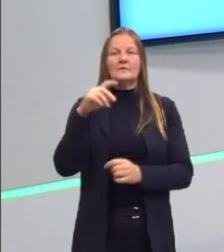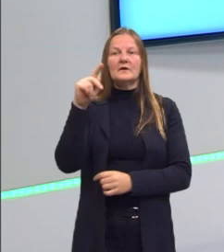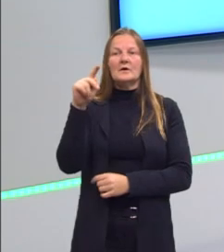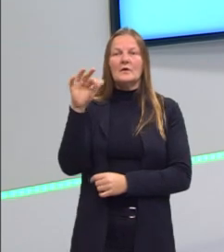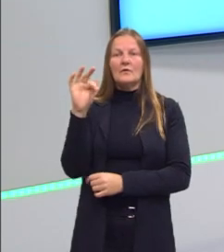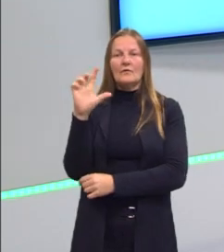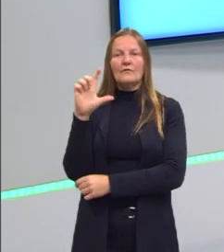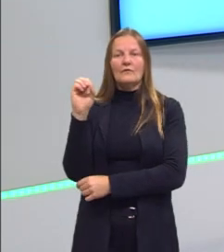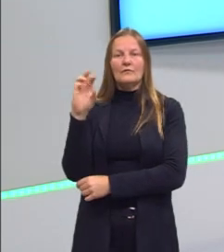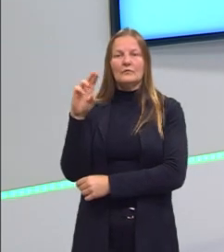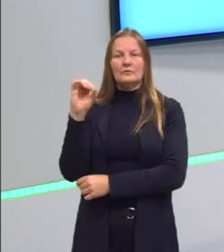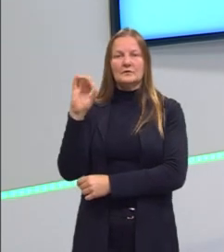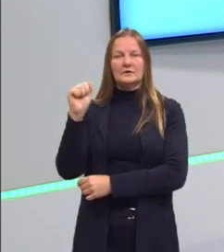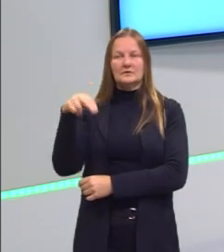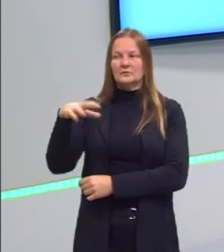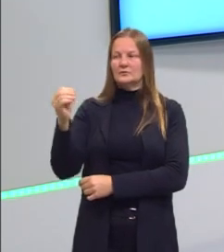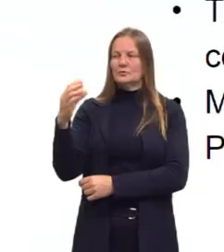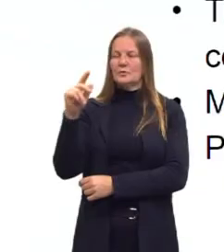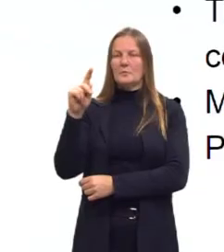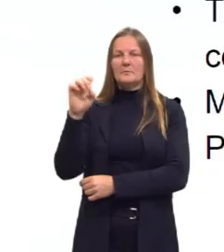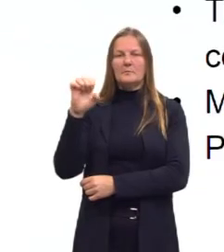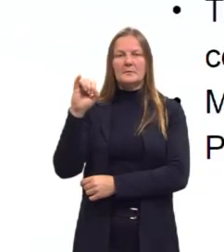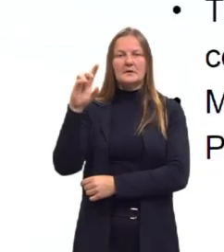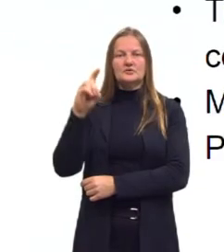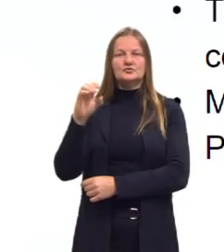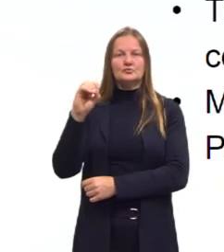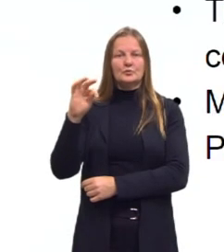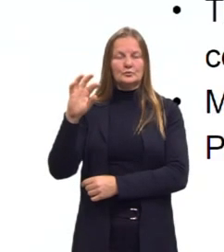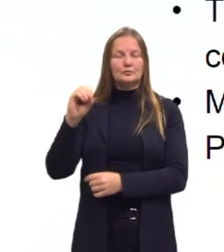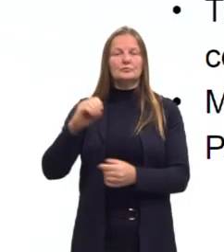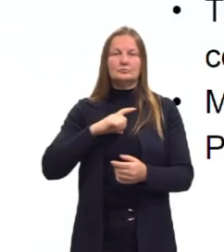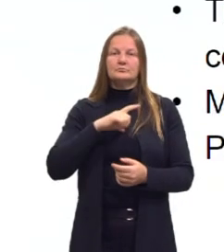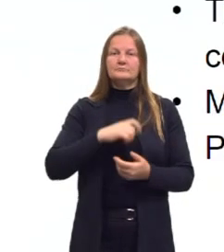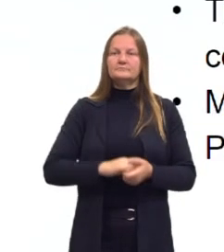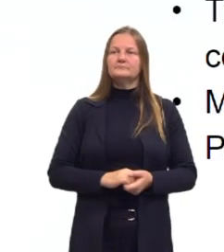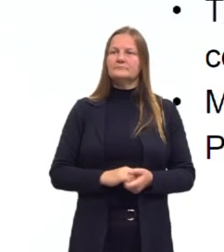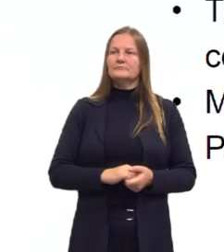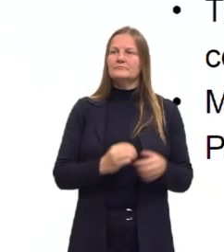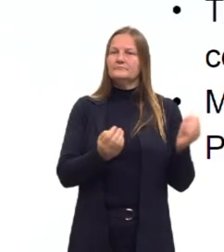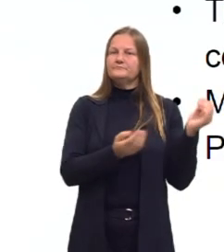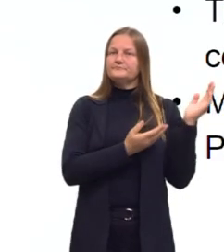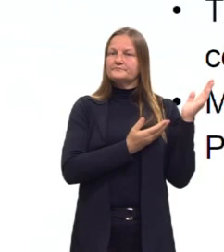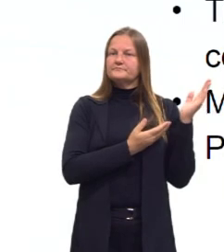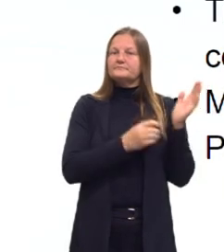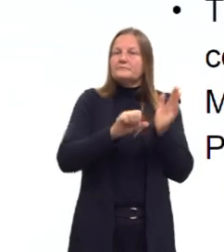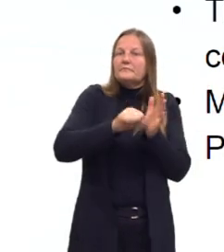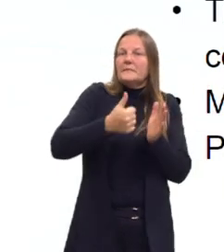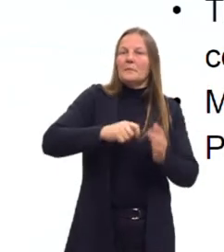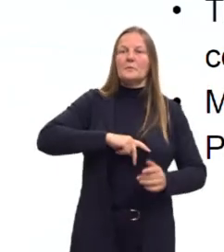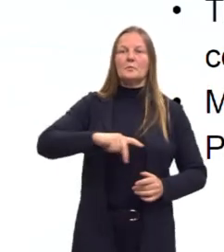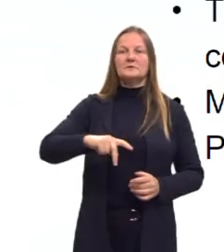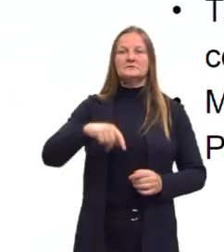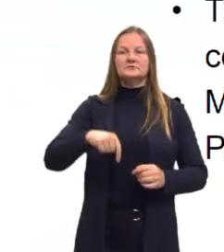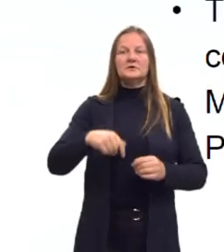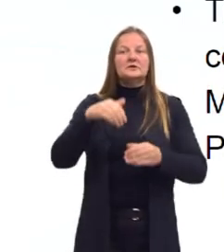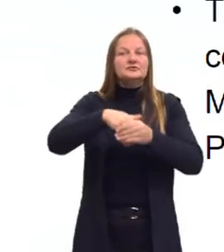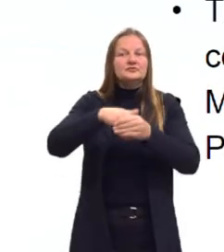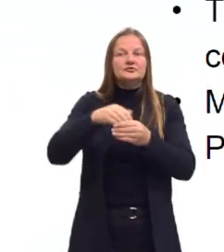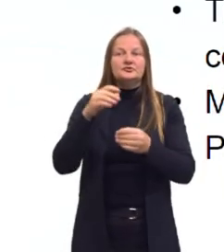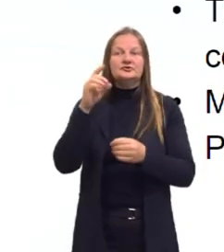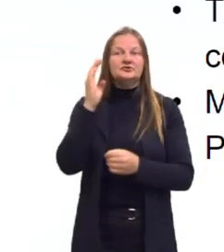Peixoto. E o Marechal Deodoro, então, ele vai ser esse primeiro presidente, não foi eleito